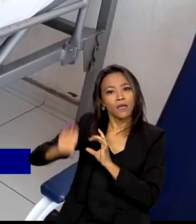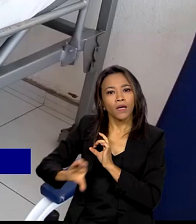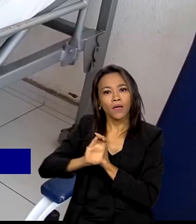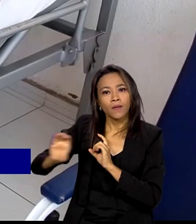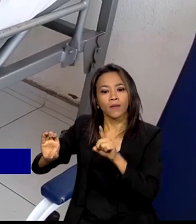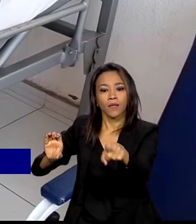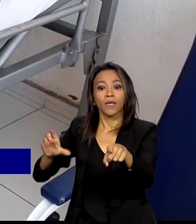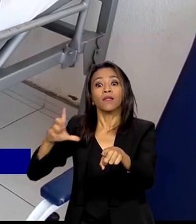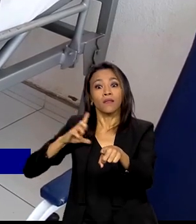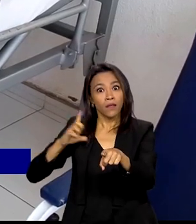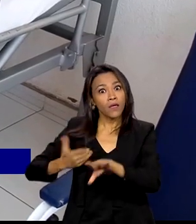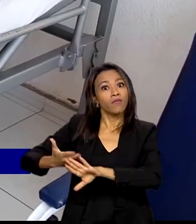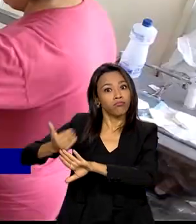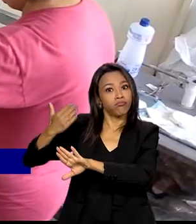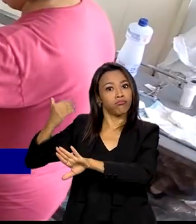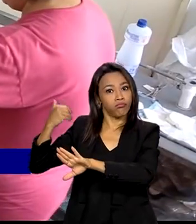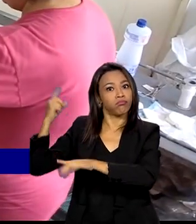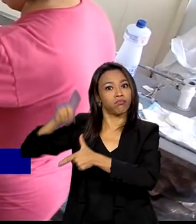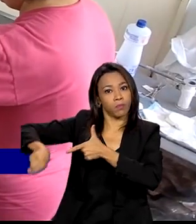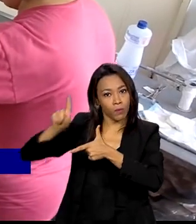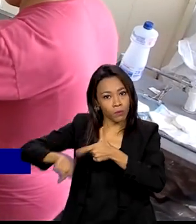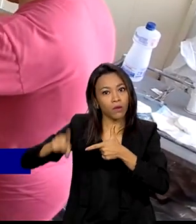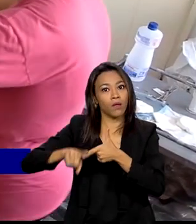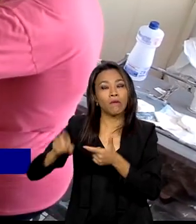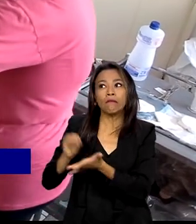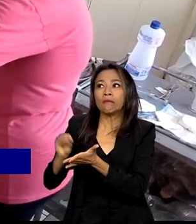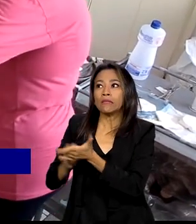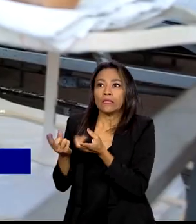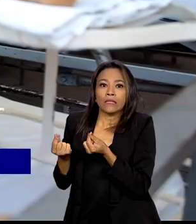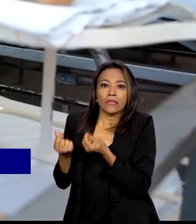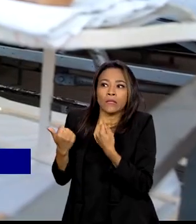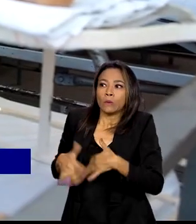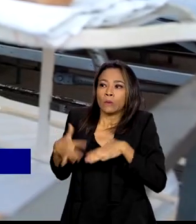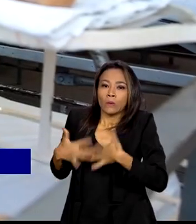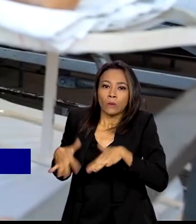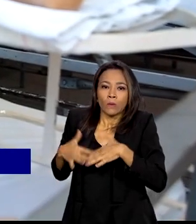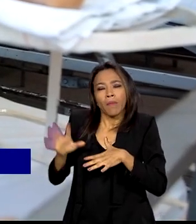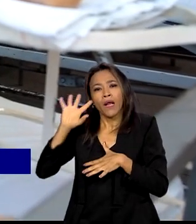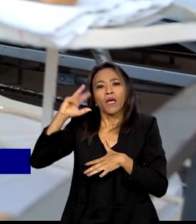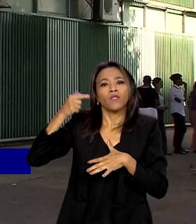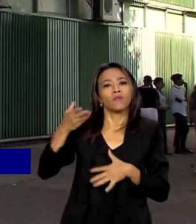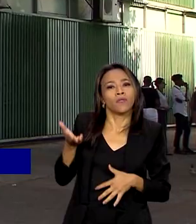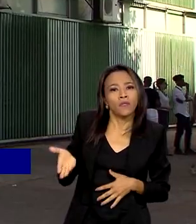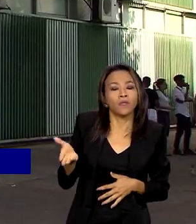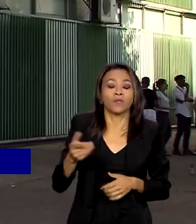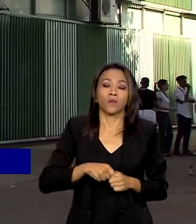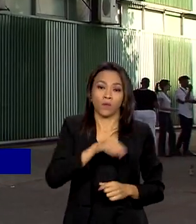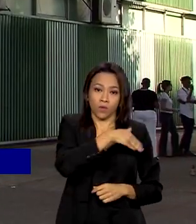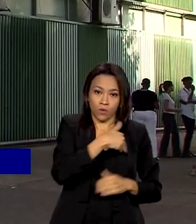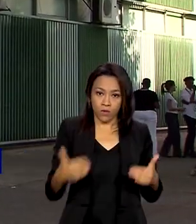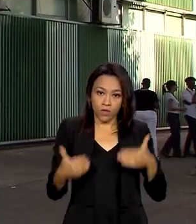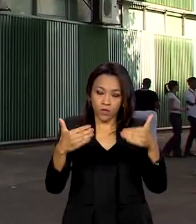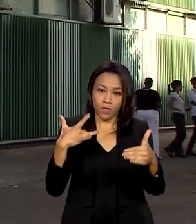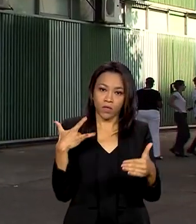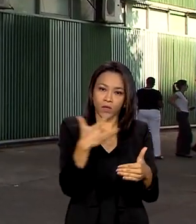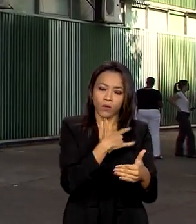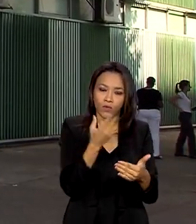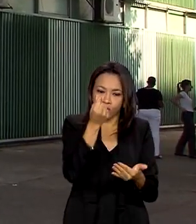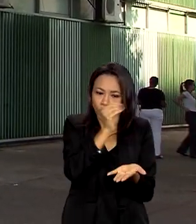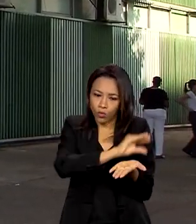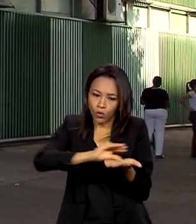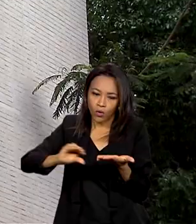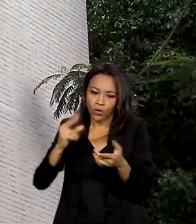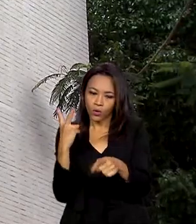enfrentaram crise financeira. Para amenizar essa situação, o Ministério da Saúde liberou 2 bilhões de reais